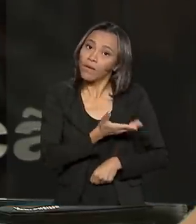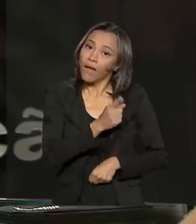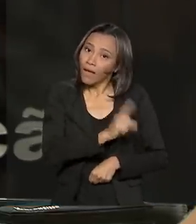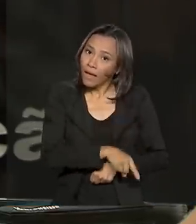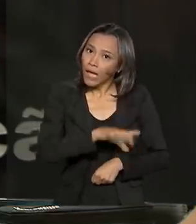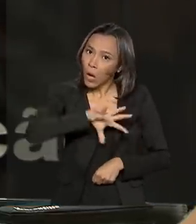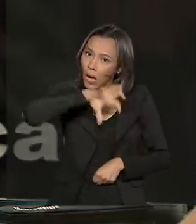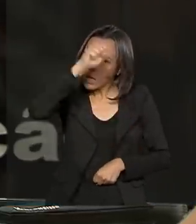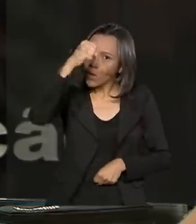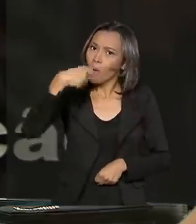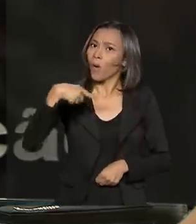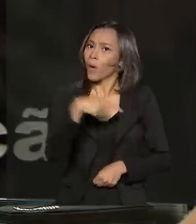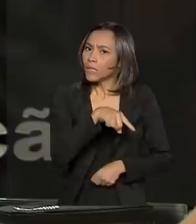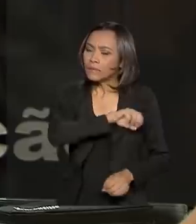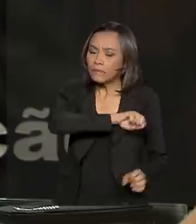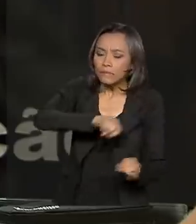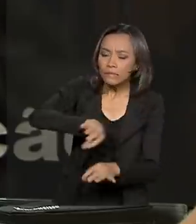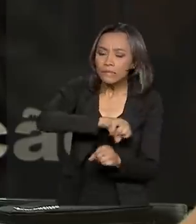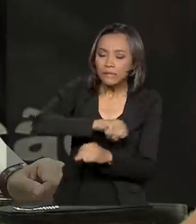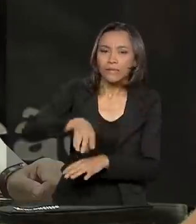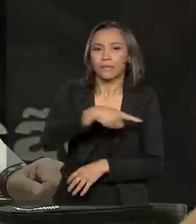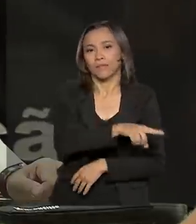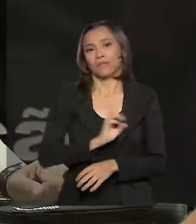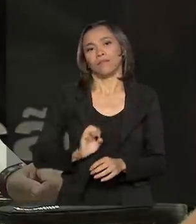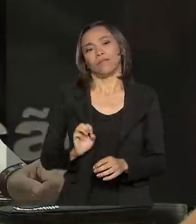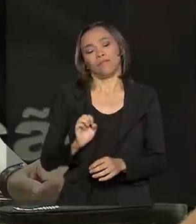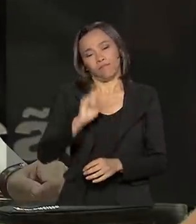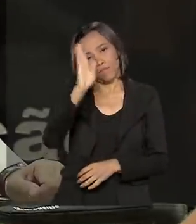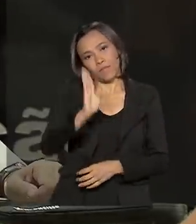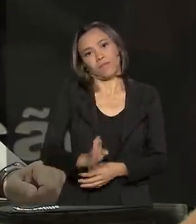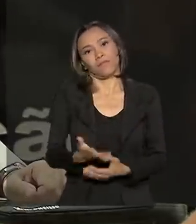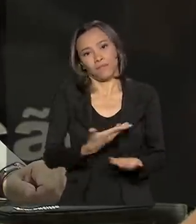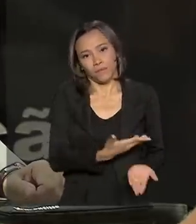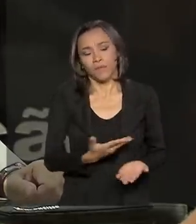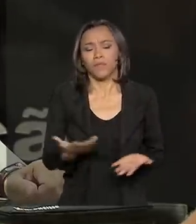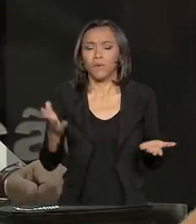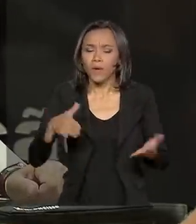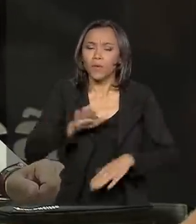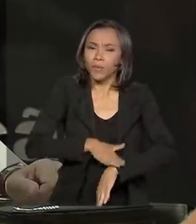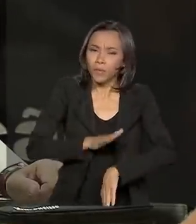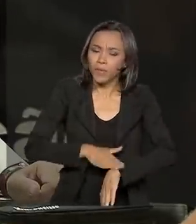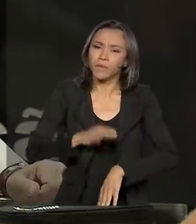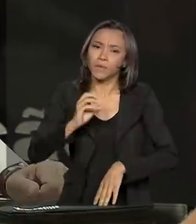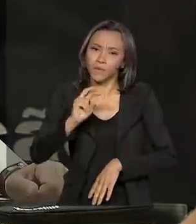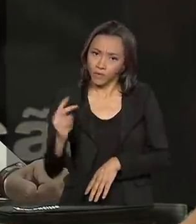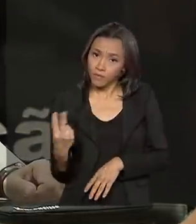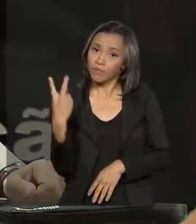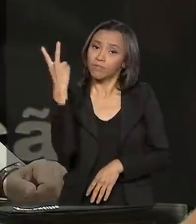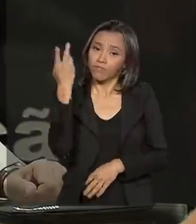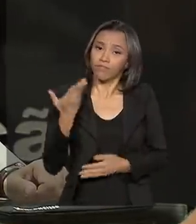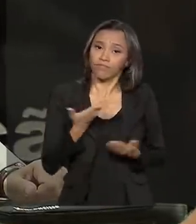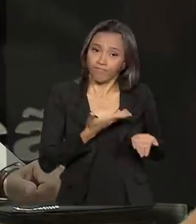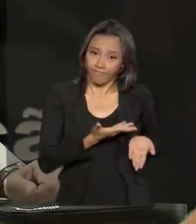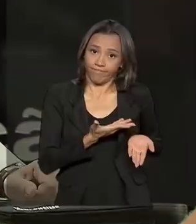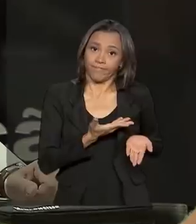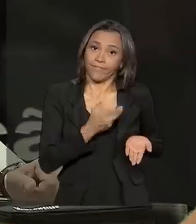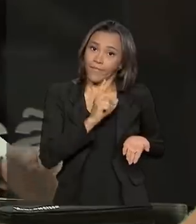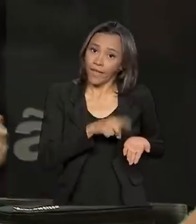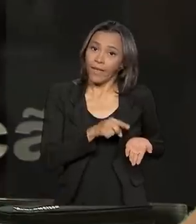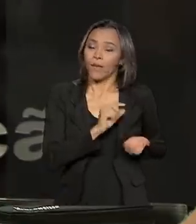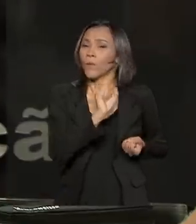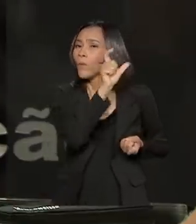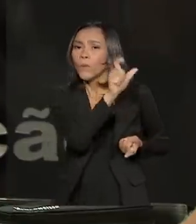heroína, o herói da educação no Brasil. Então é um aumento significativo e ele decorre do quê? Das ações